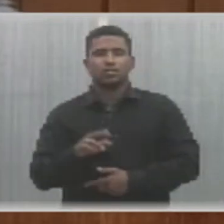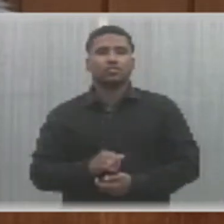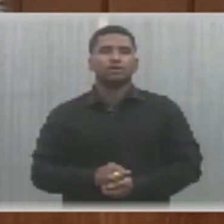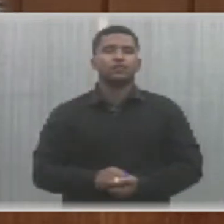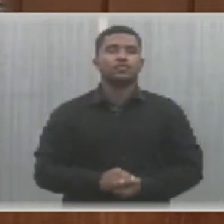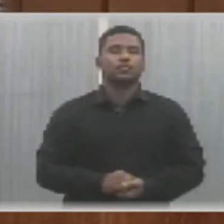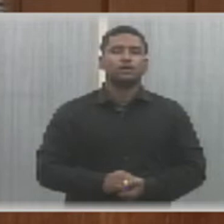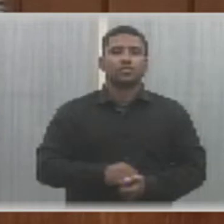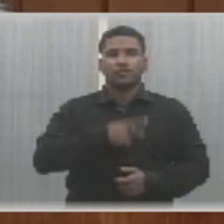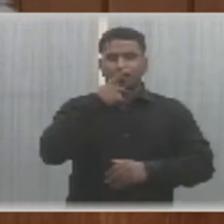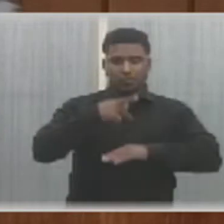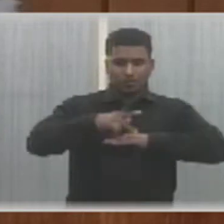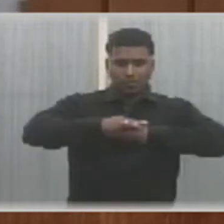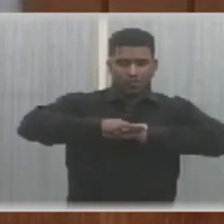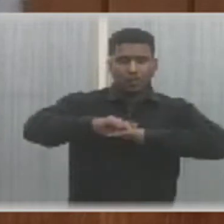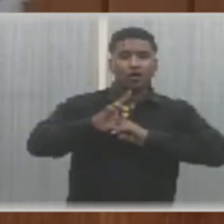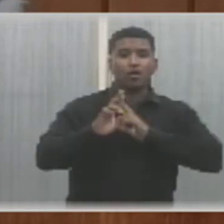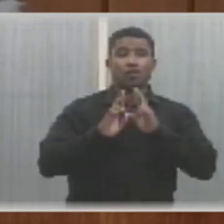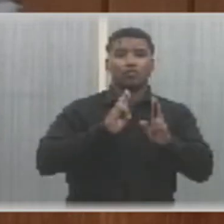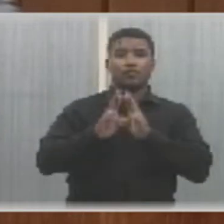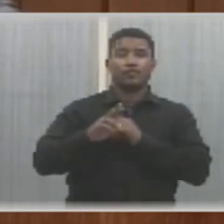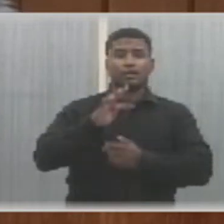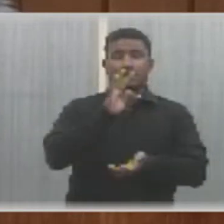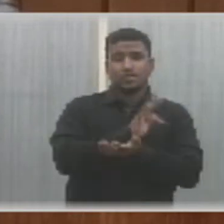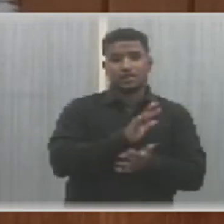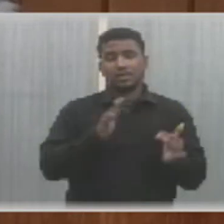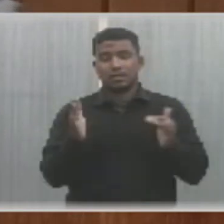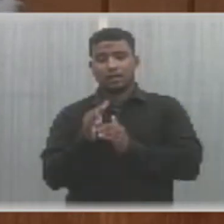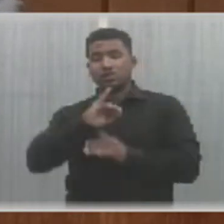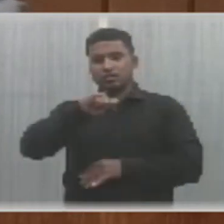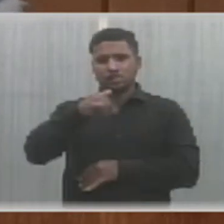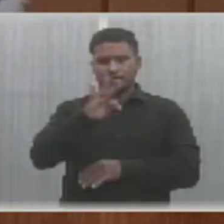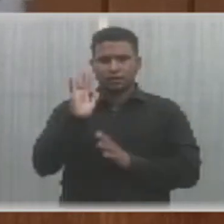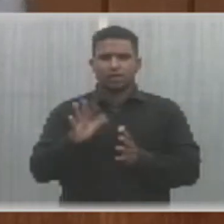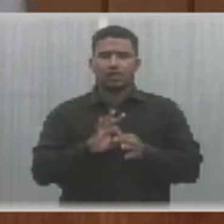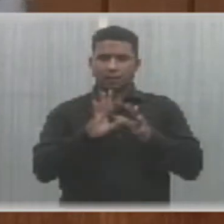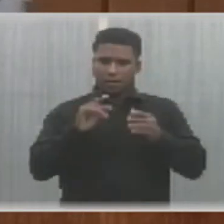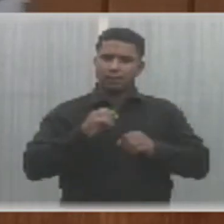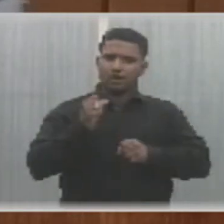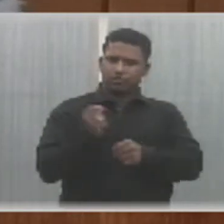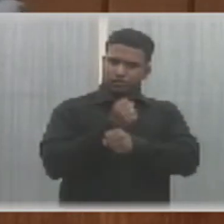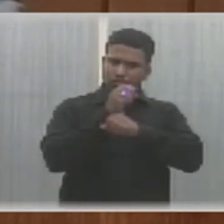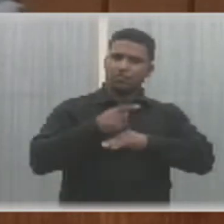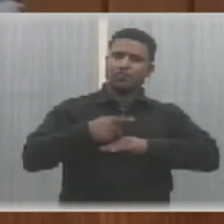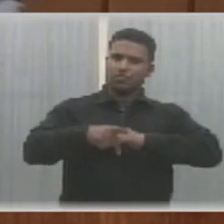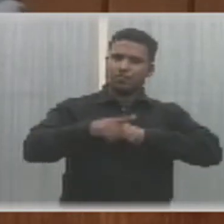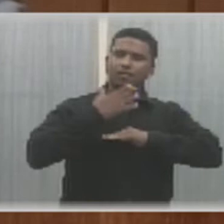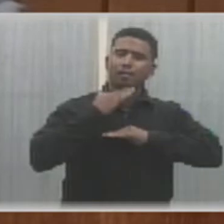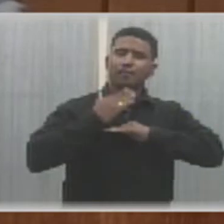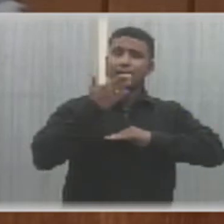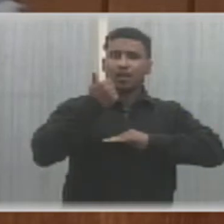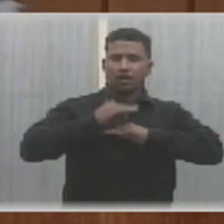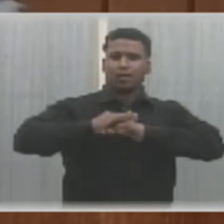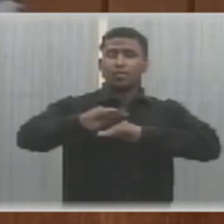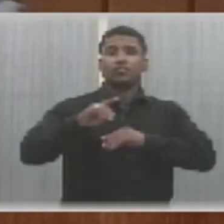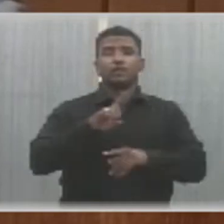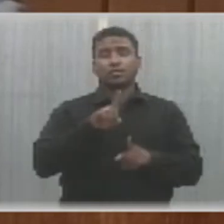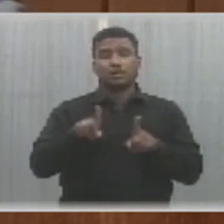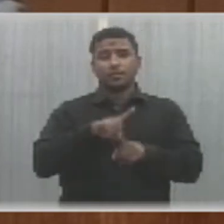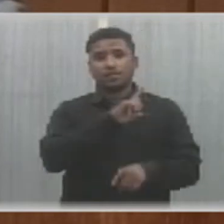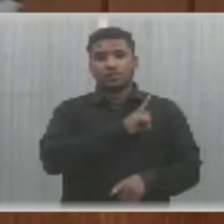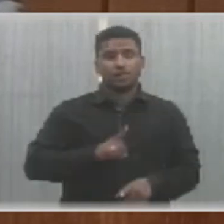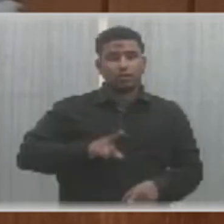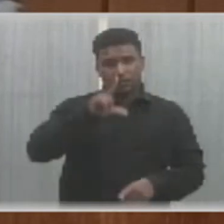a recuperação da raio do via Teresina José de Freitas já está autorizada. O senhor deputado Francisco Lima destacou a